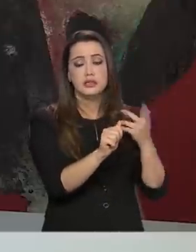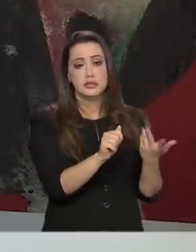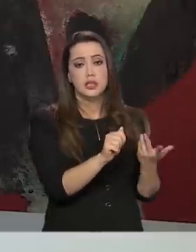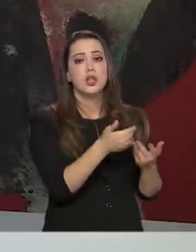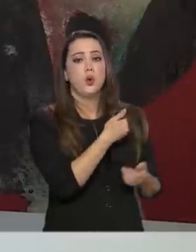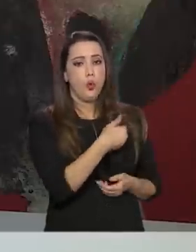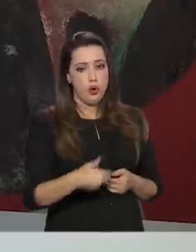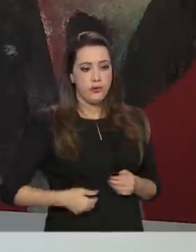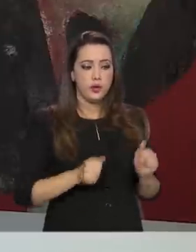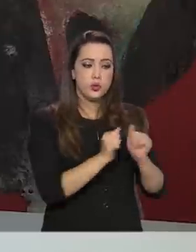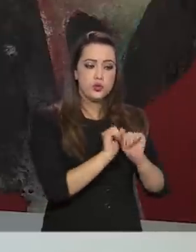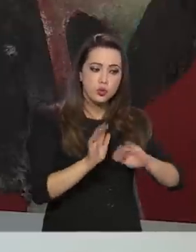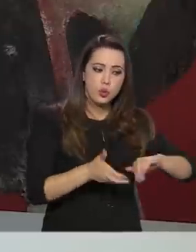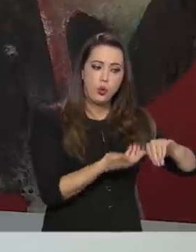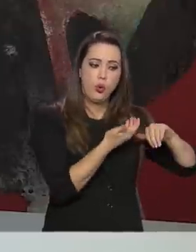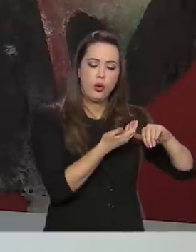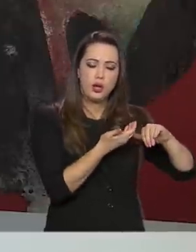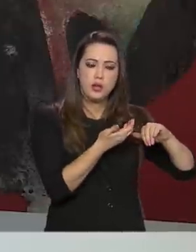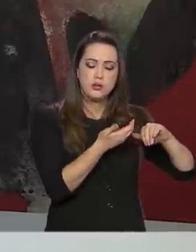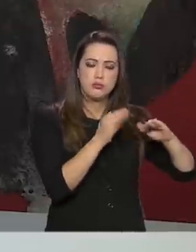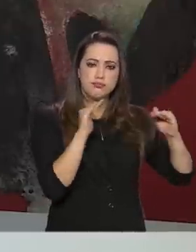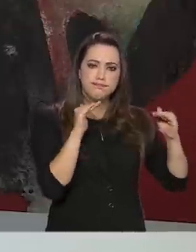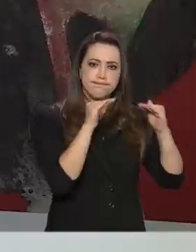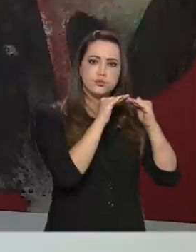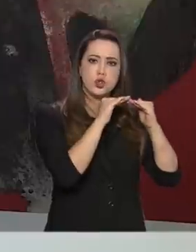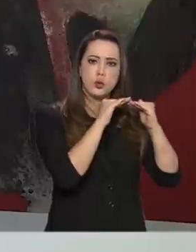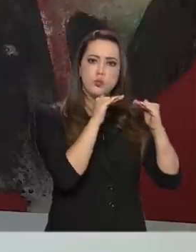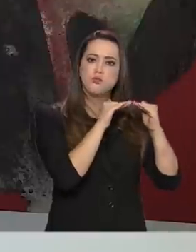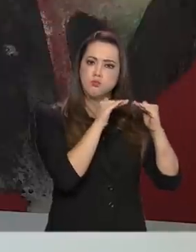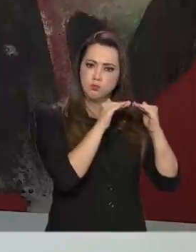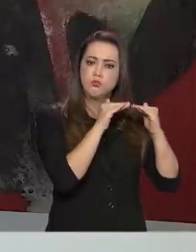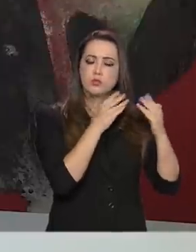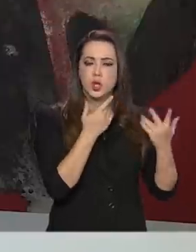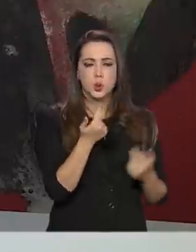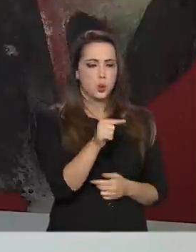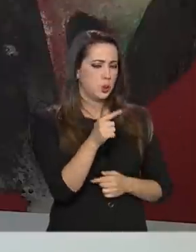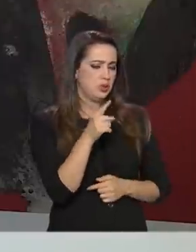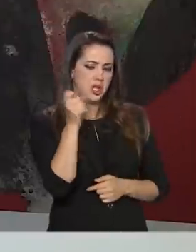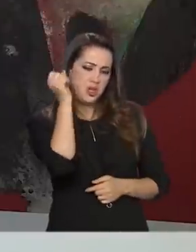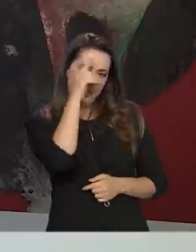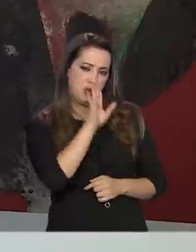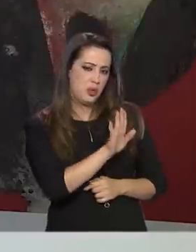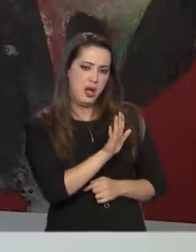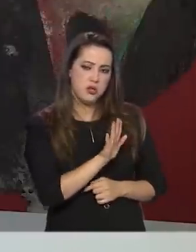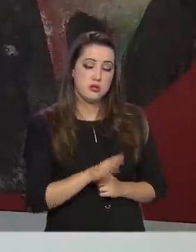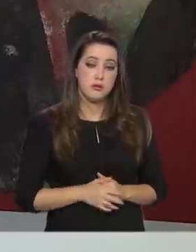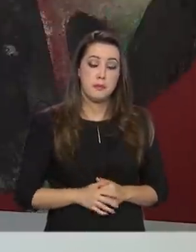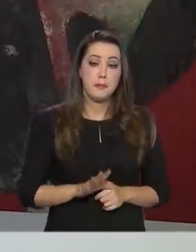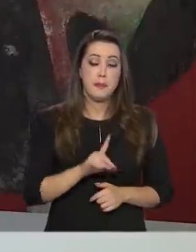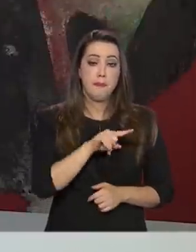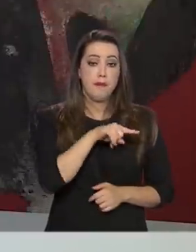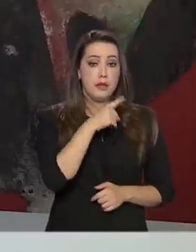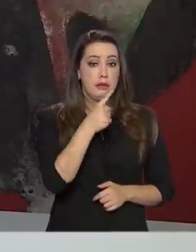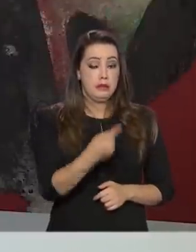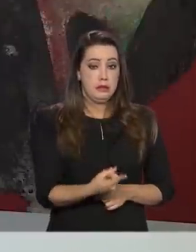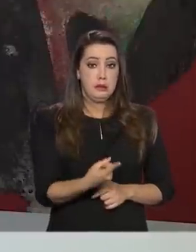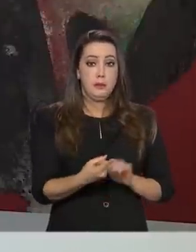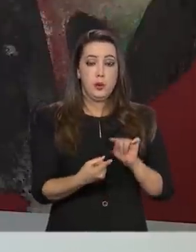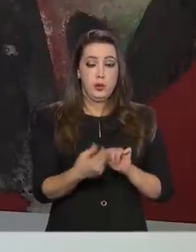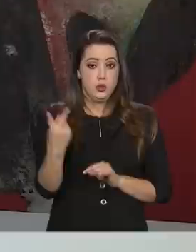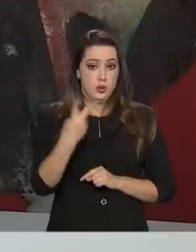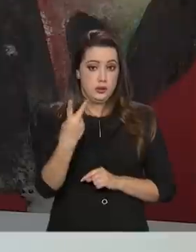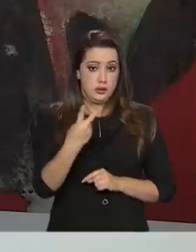e o Congresso, eles têm uma visão muito próxima. Eu acho que nós não teremos dificuldade com isso. Nós temos o passo 2,